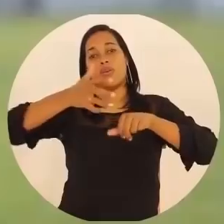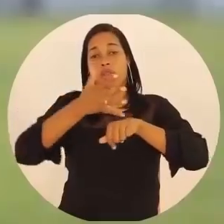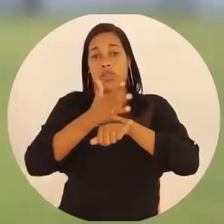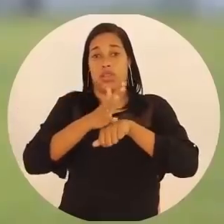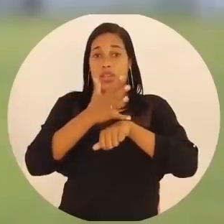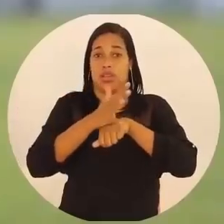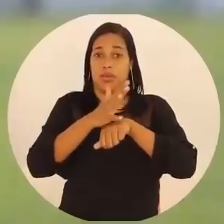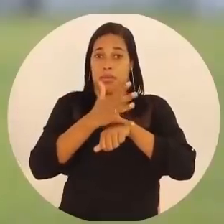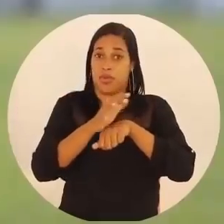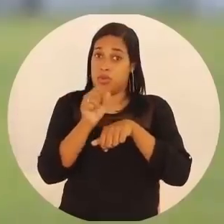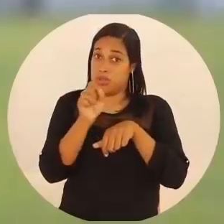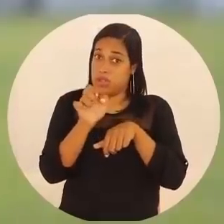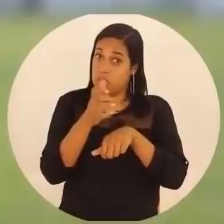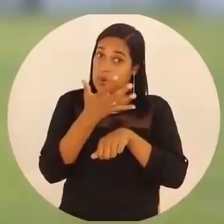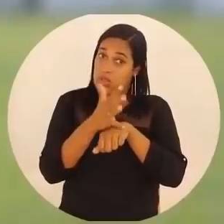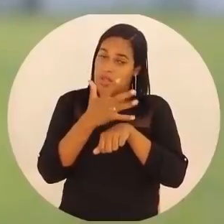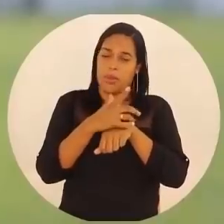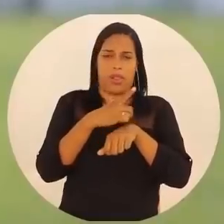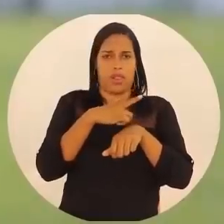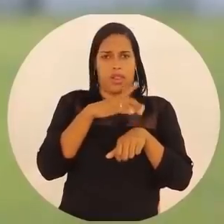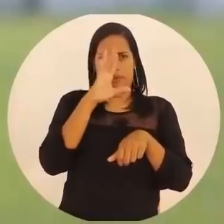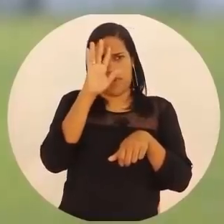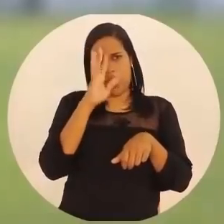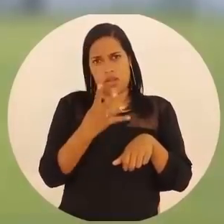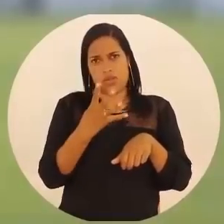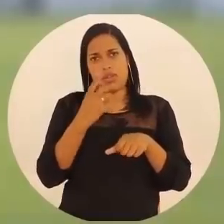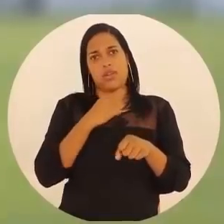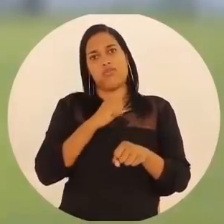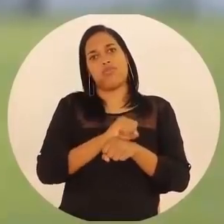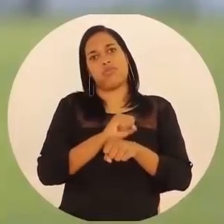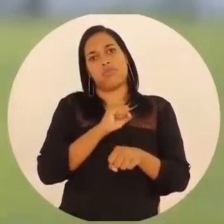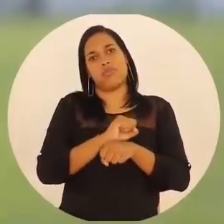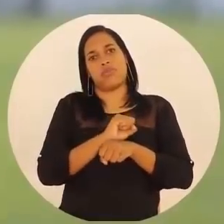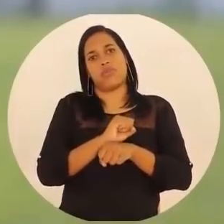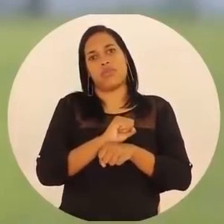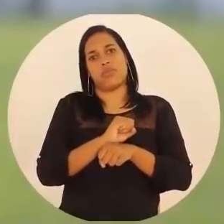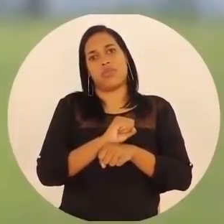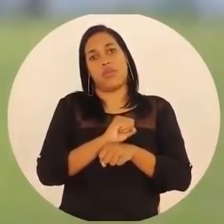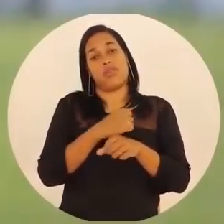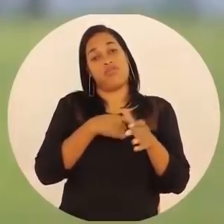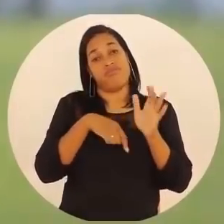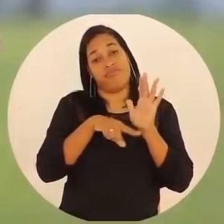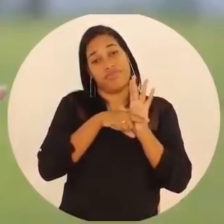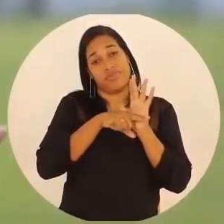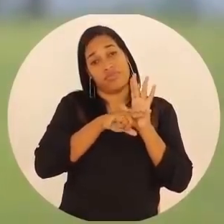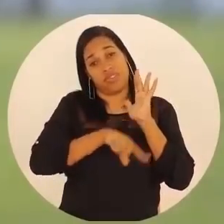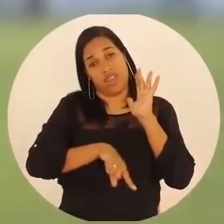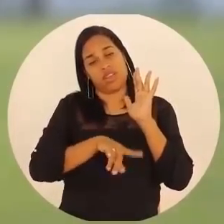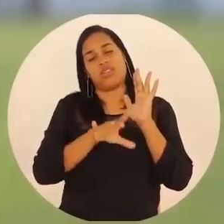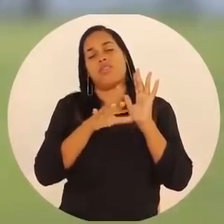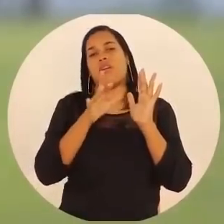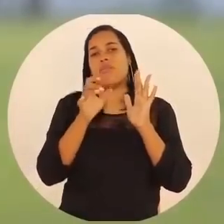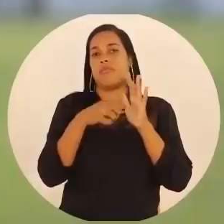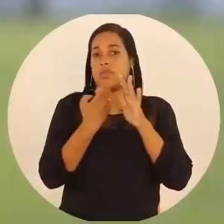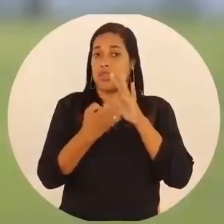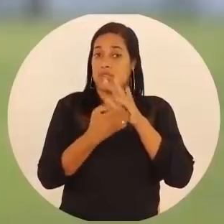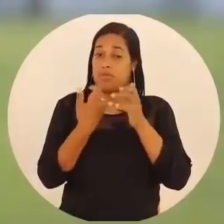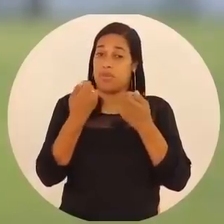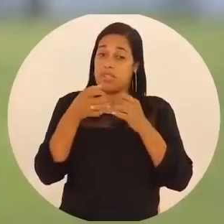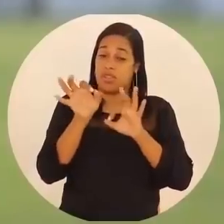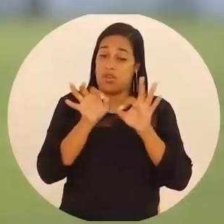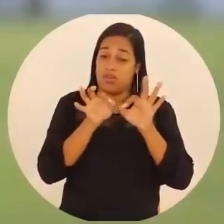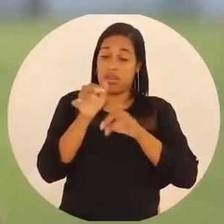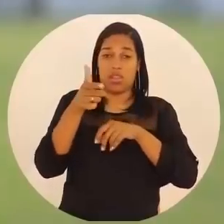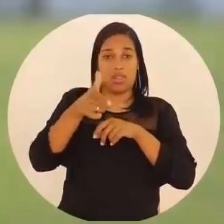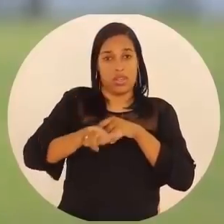treinamento. Se o treinamento obteve, o resultado é esperado. Em caso negativo, a empresa precisa reprogramar esse treinamento,